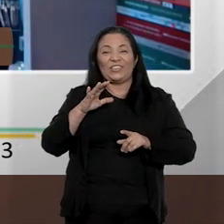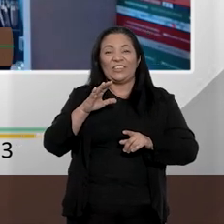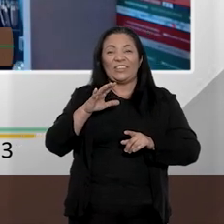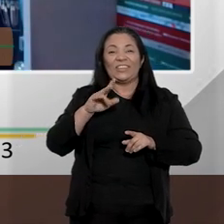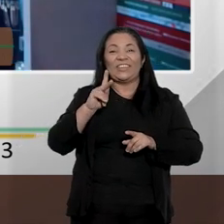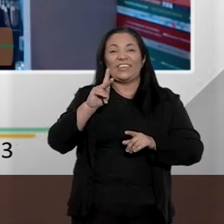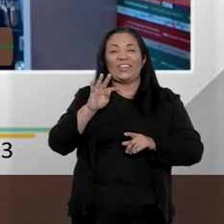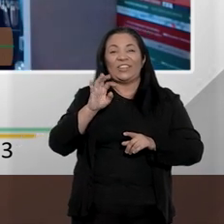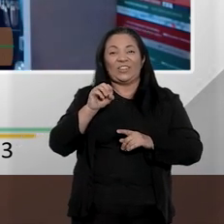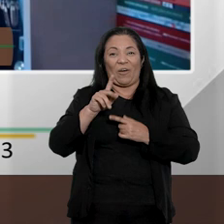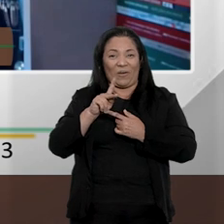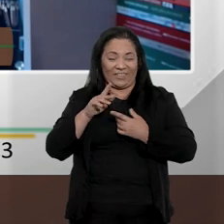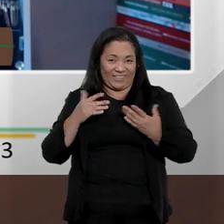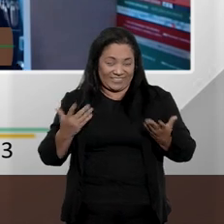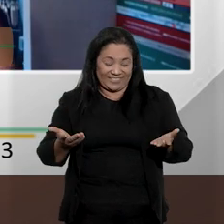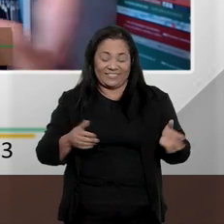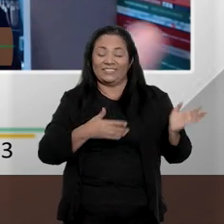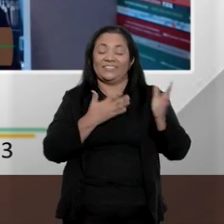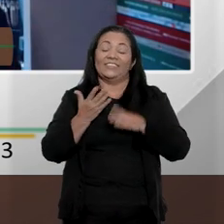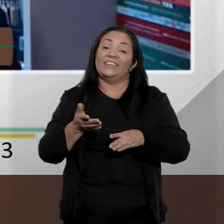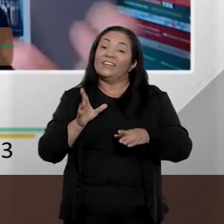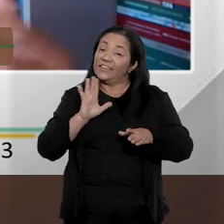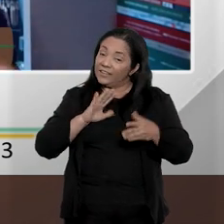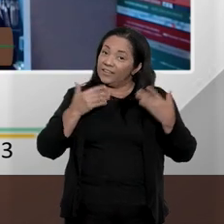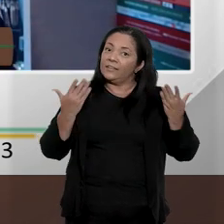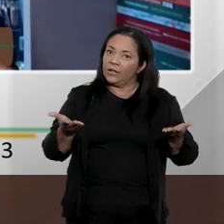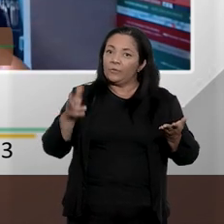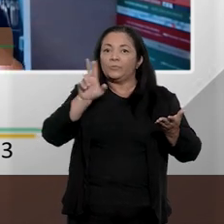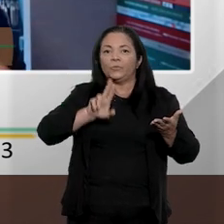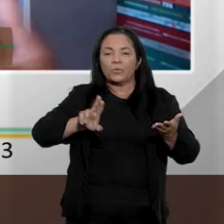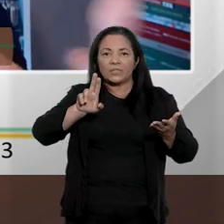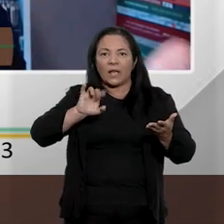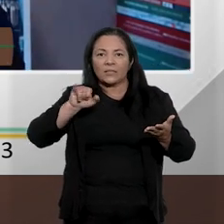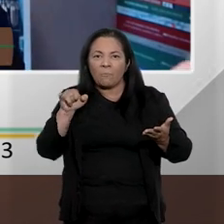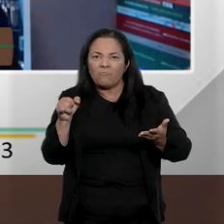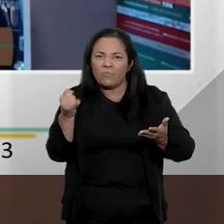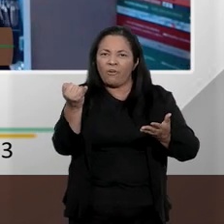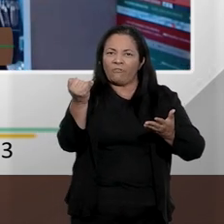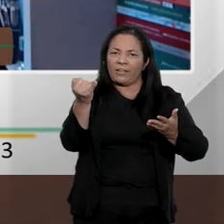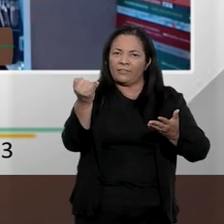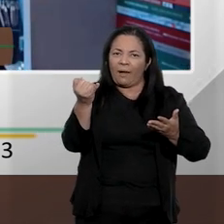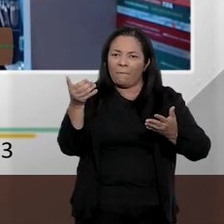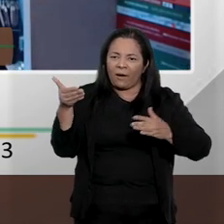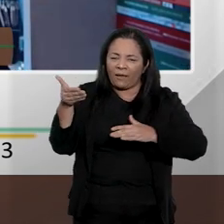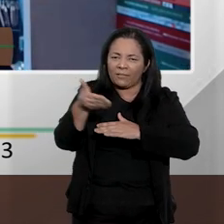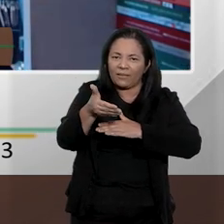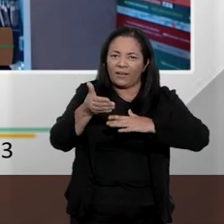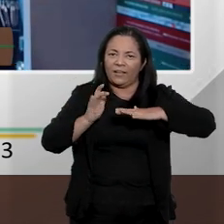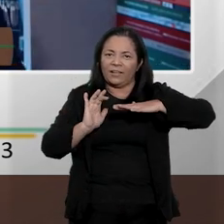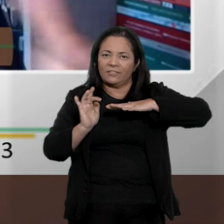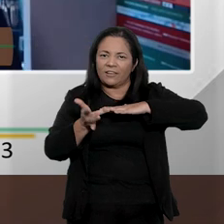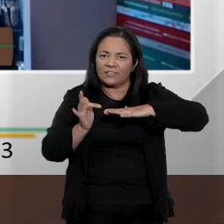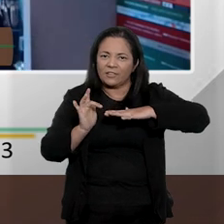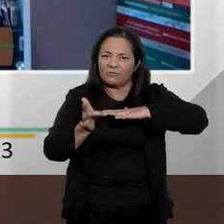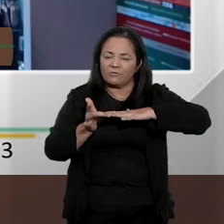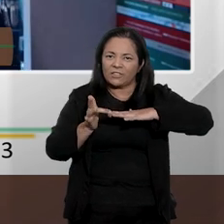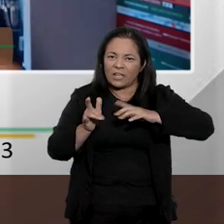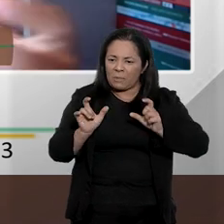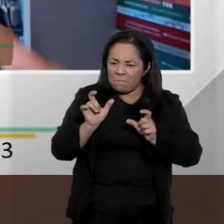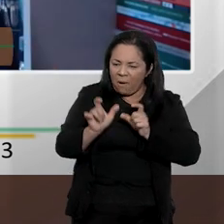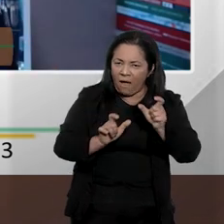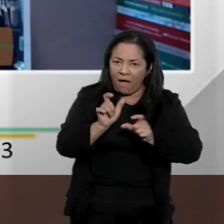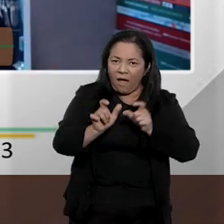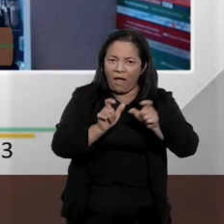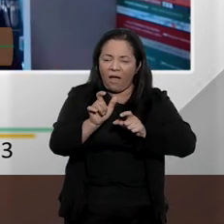Pois é, exatamente. Então, utilizar-se dessas redes para manifestar esse ódio racial, e eventualmente também